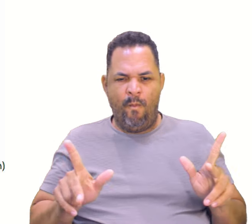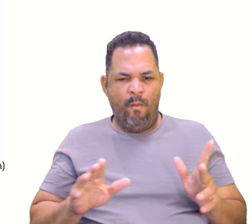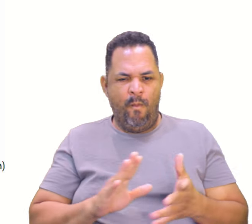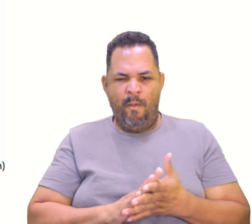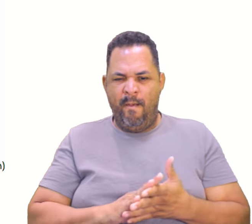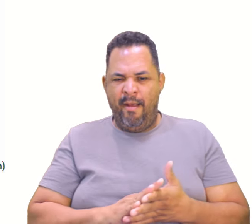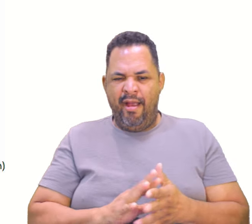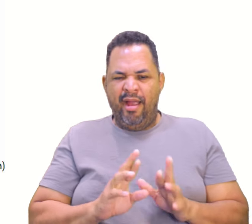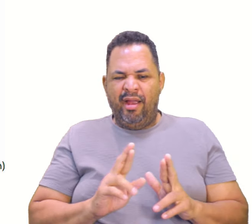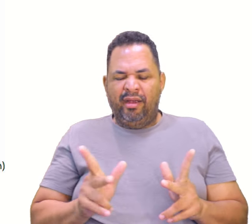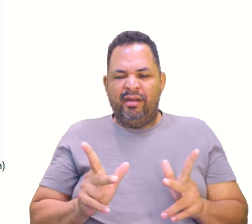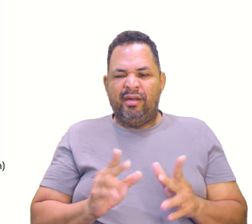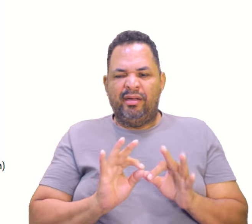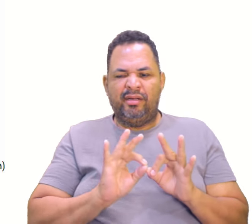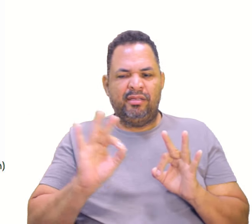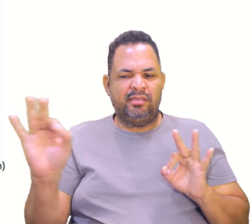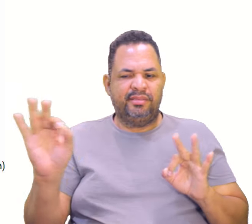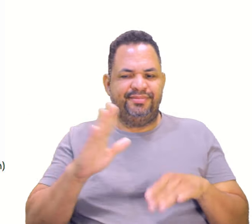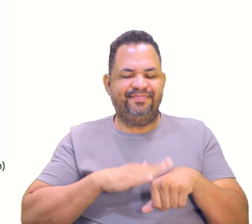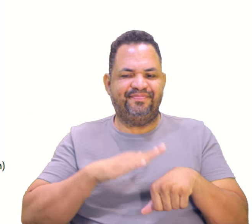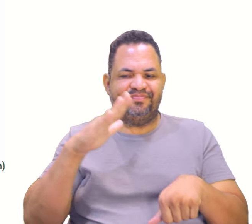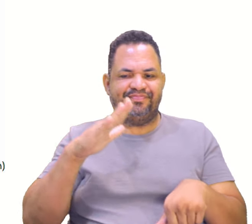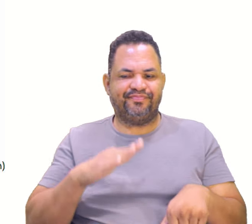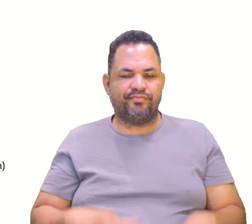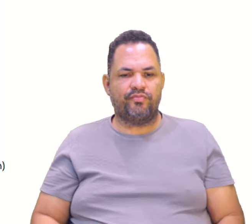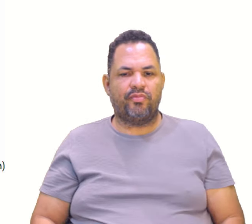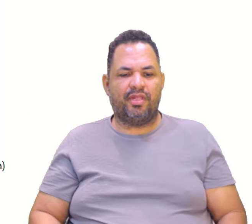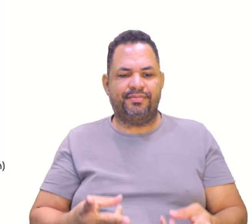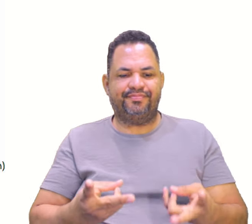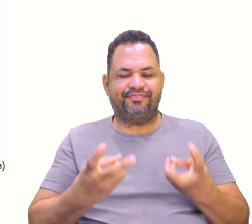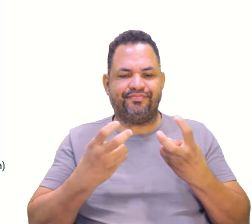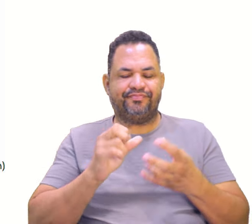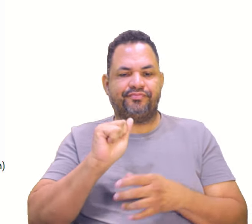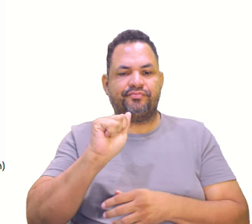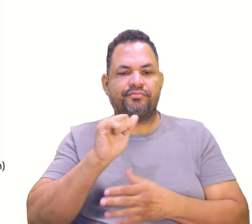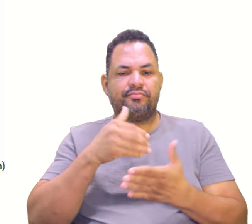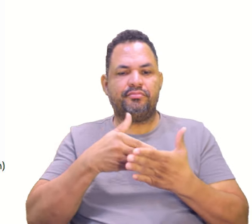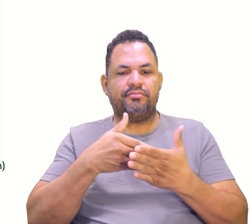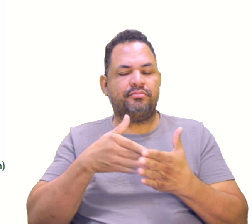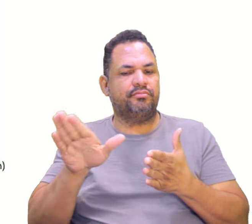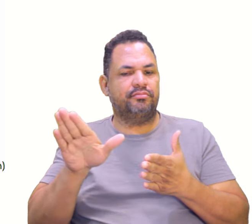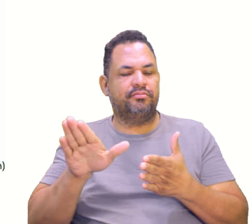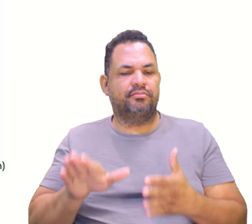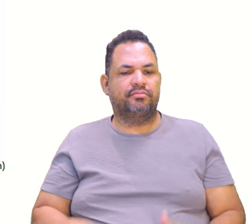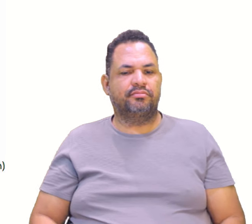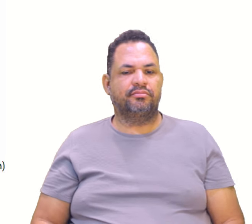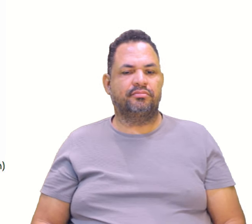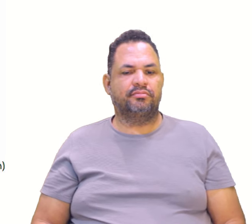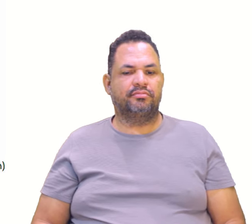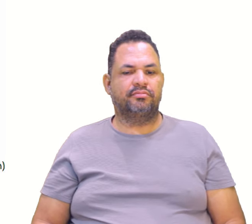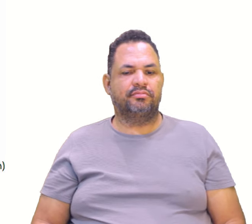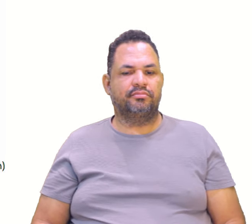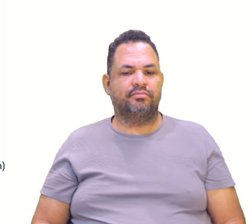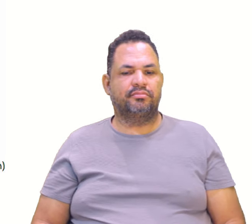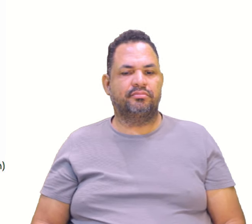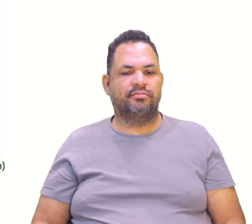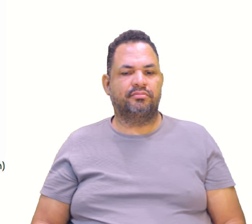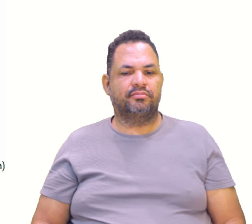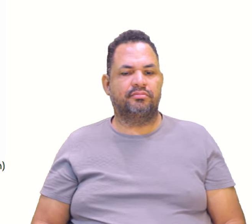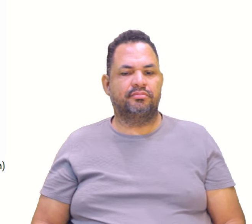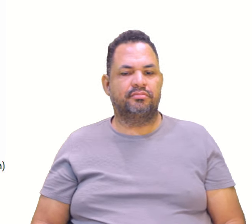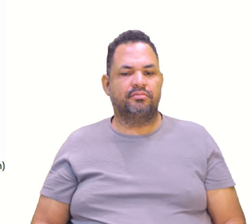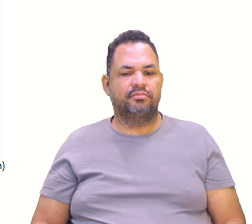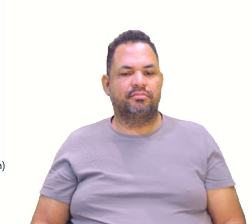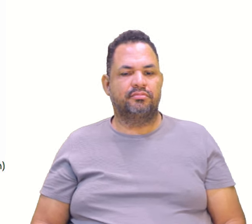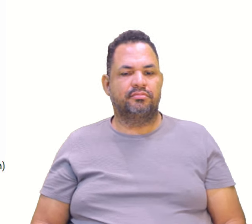mas aqui, ó, está muito mais distante, né? Então a gente já percebe que a letra A não Não pode ser. Certo? Certinho. E assim a